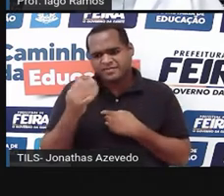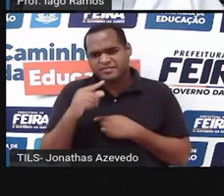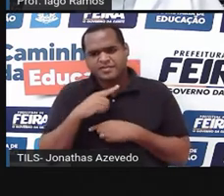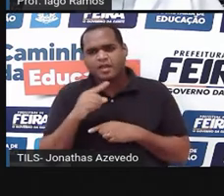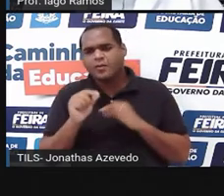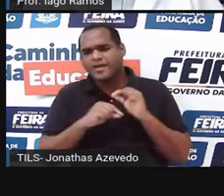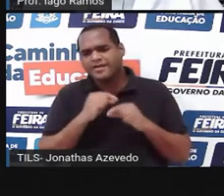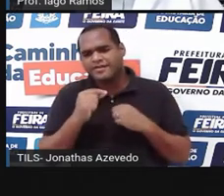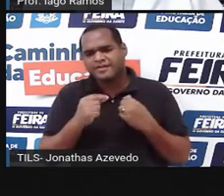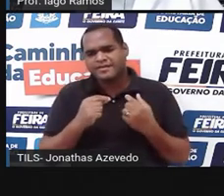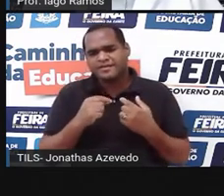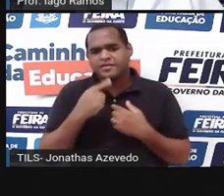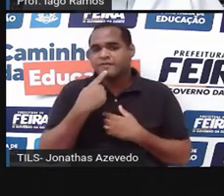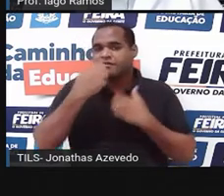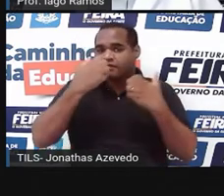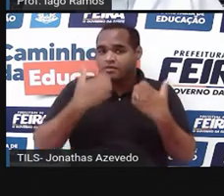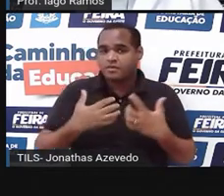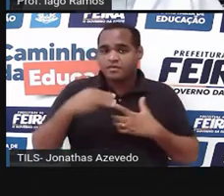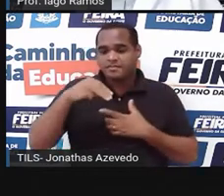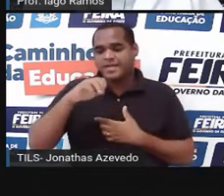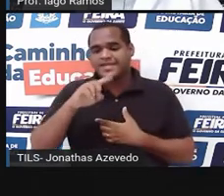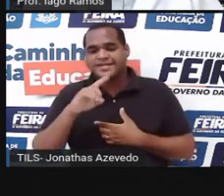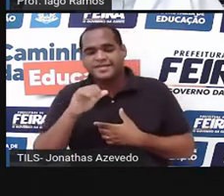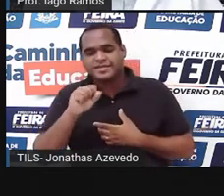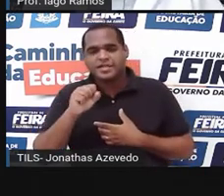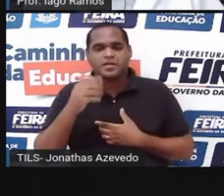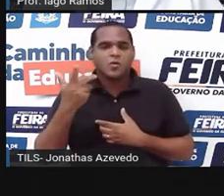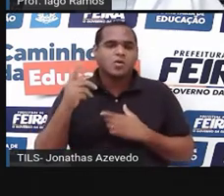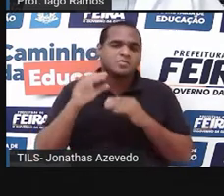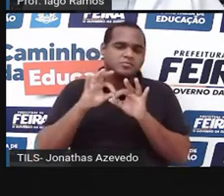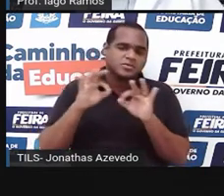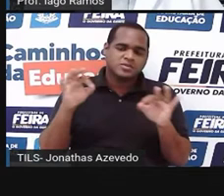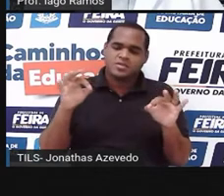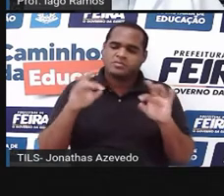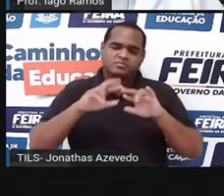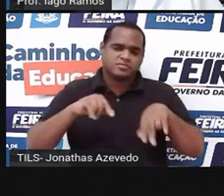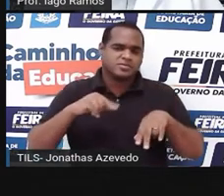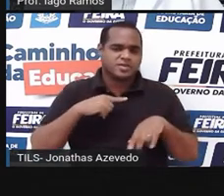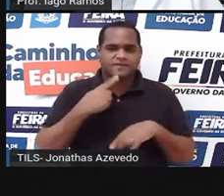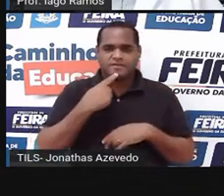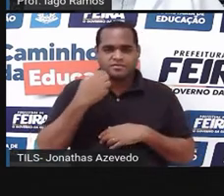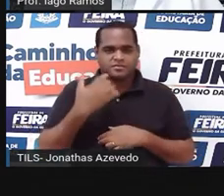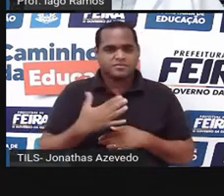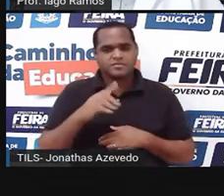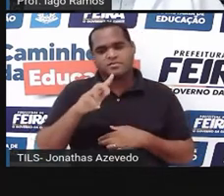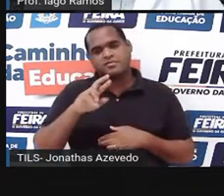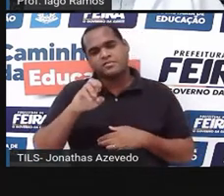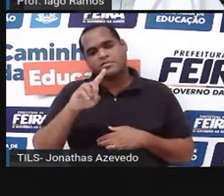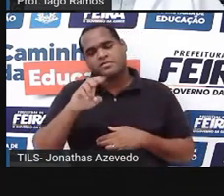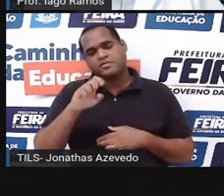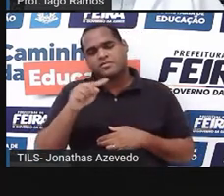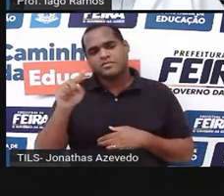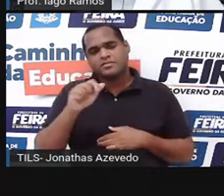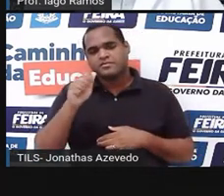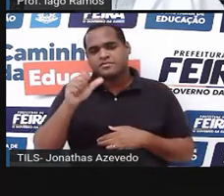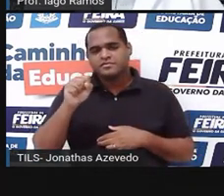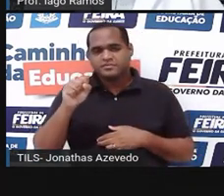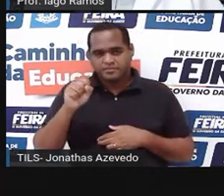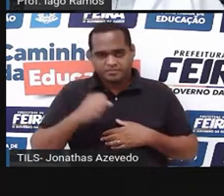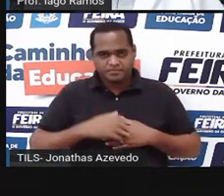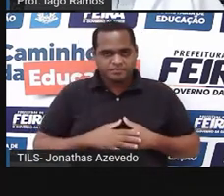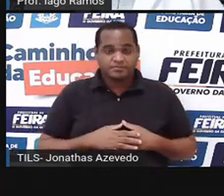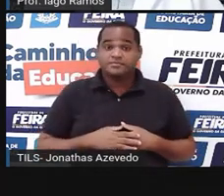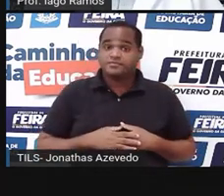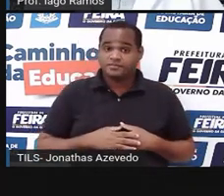bom? Então, falou de medidas ou quantidades, falou de grandezas. Essas grandezas,